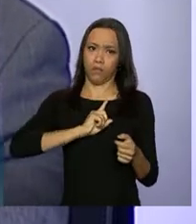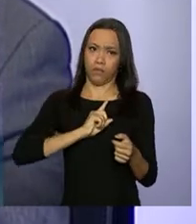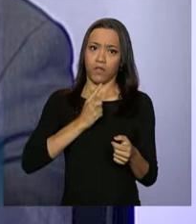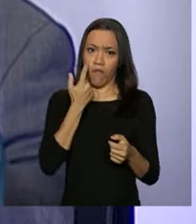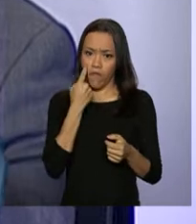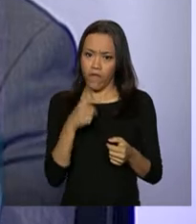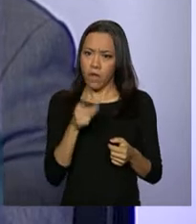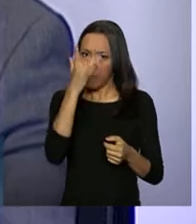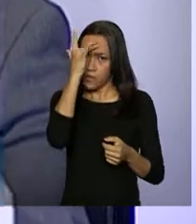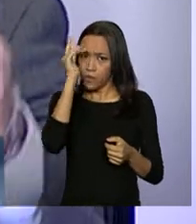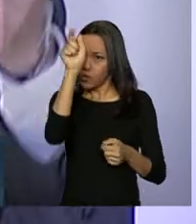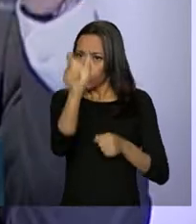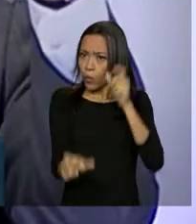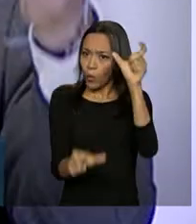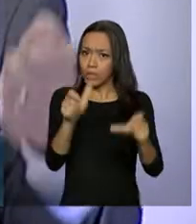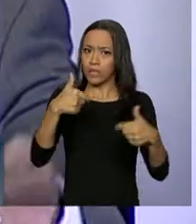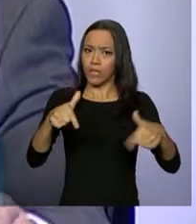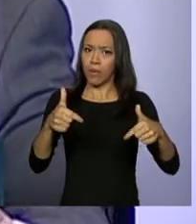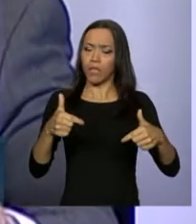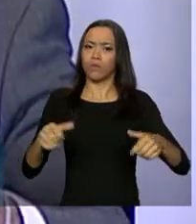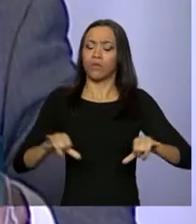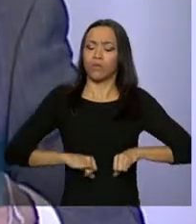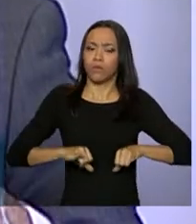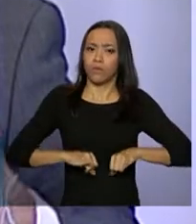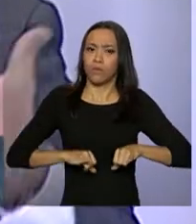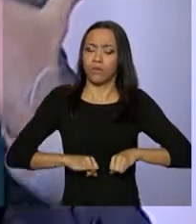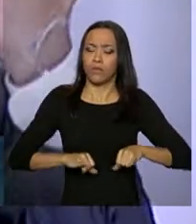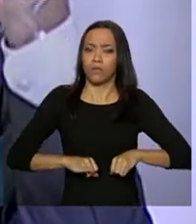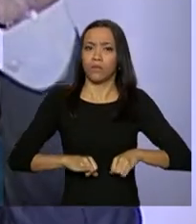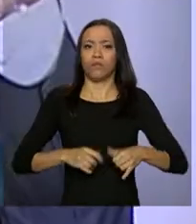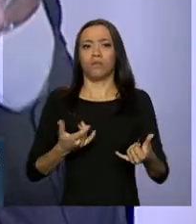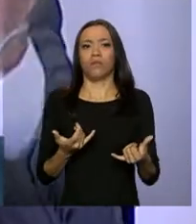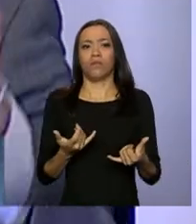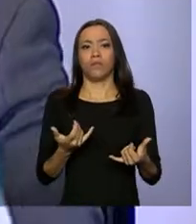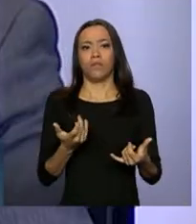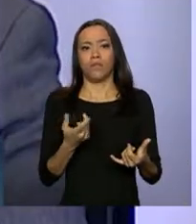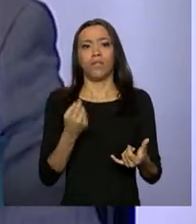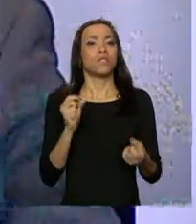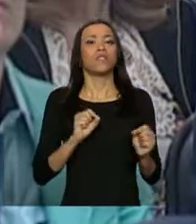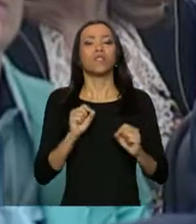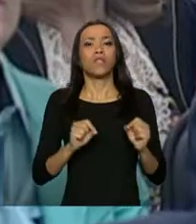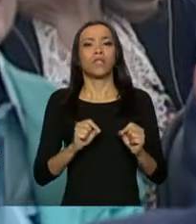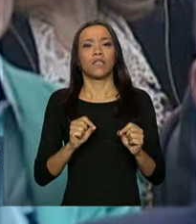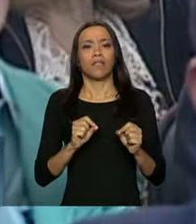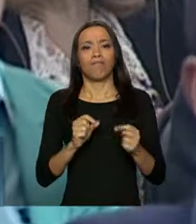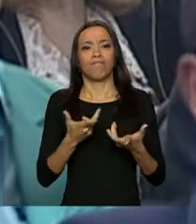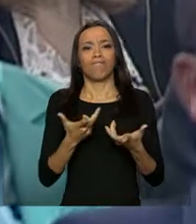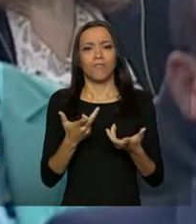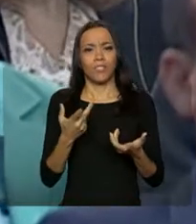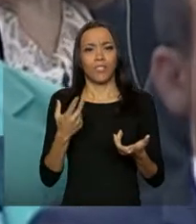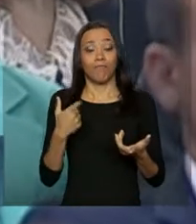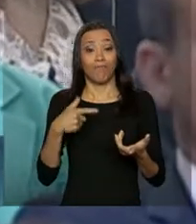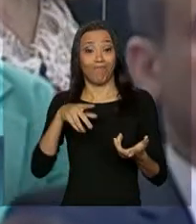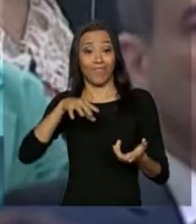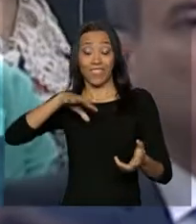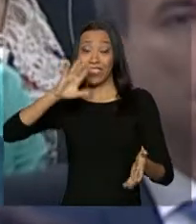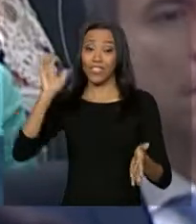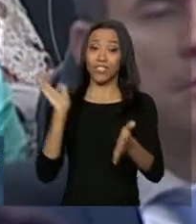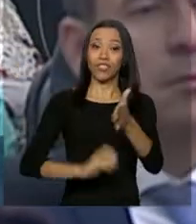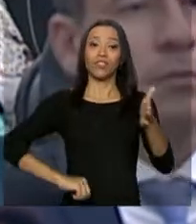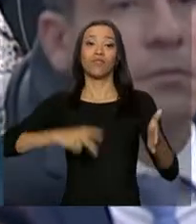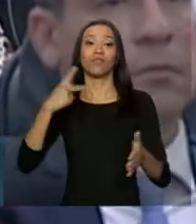trabalhadores, muitas vezes, sofrendo situações de gravíssimas violações,